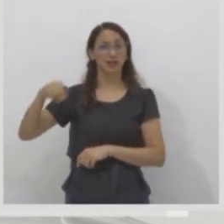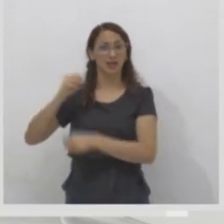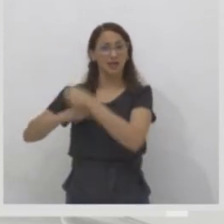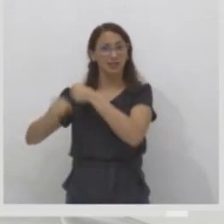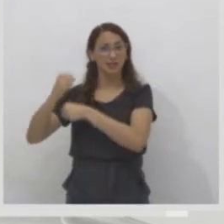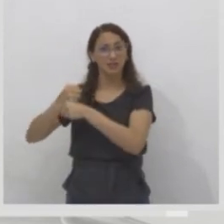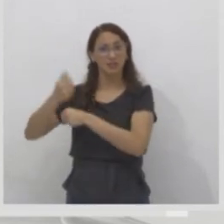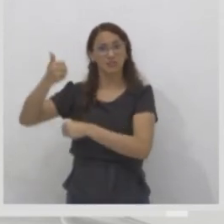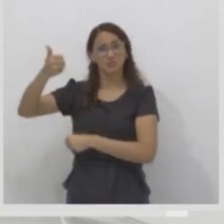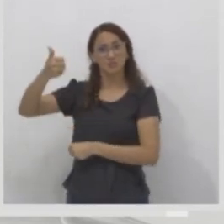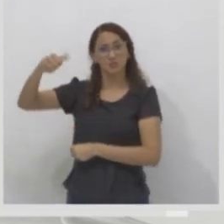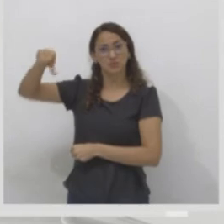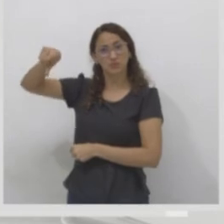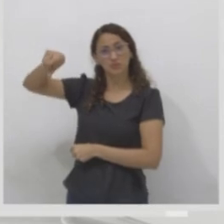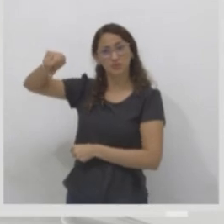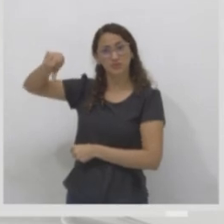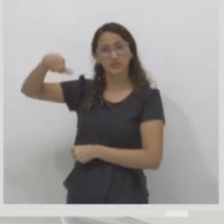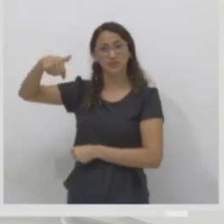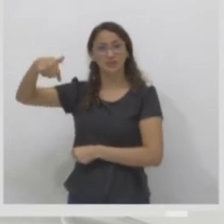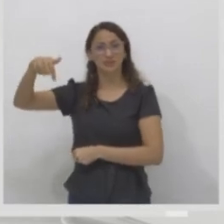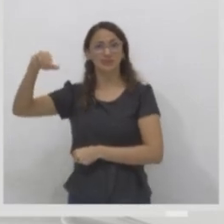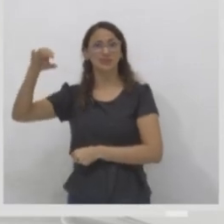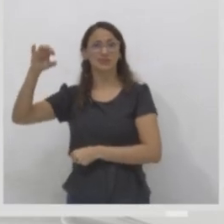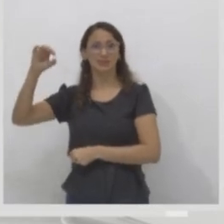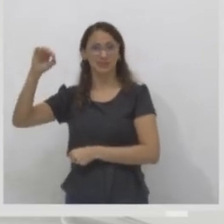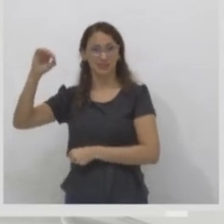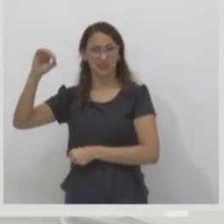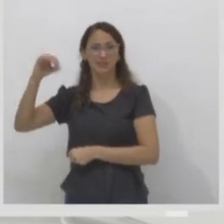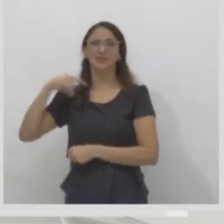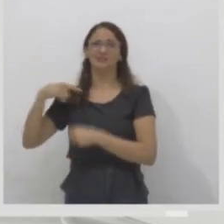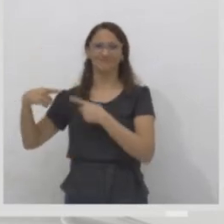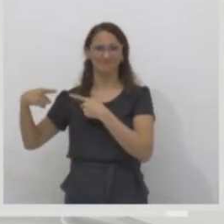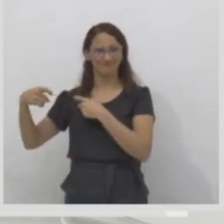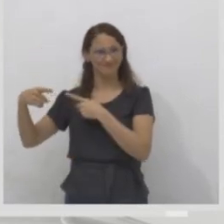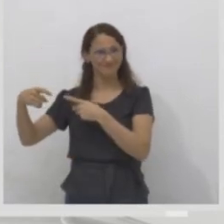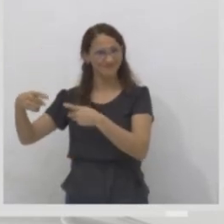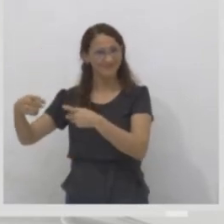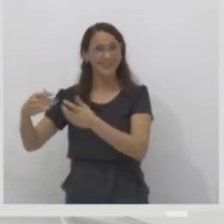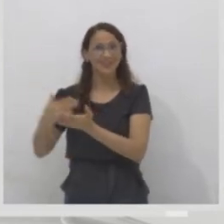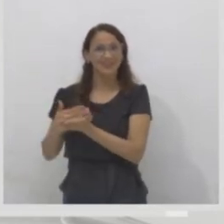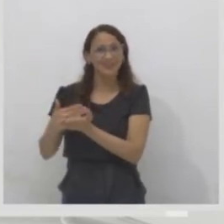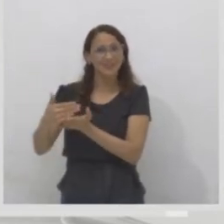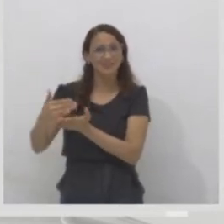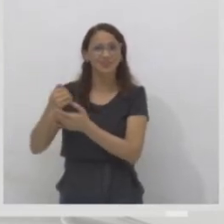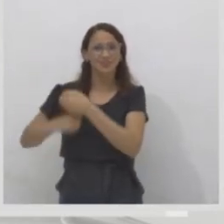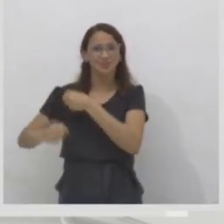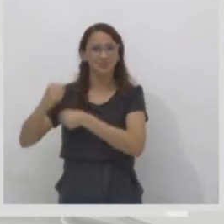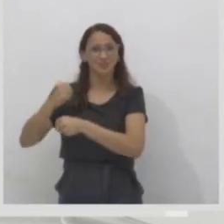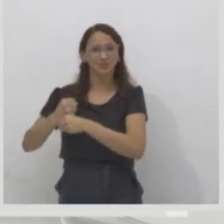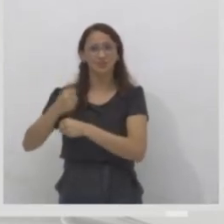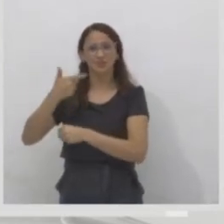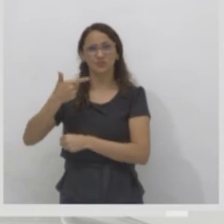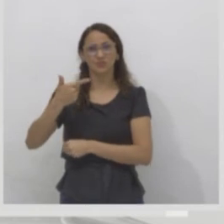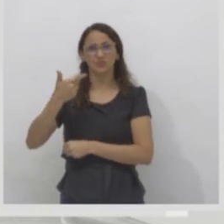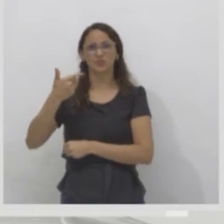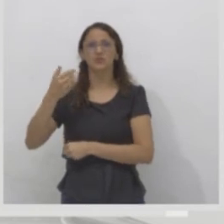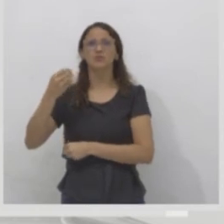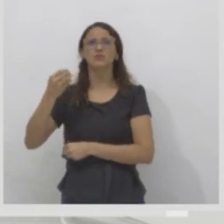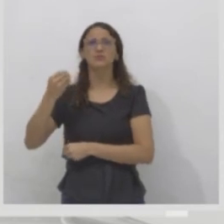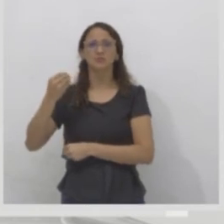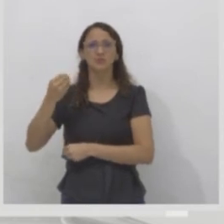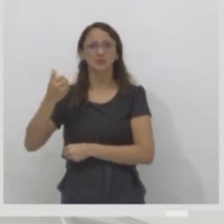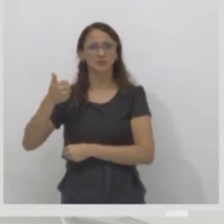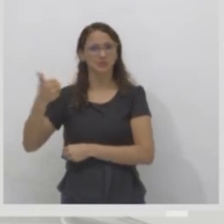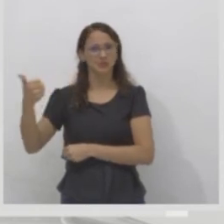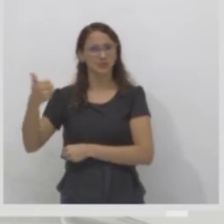Mas essa guerra se intensificou agora, no ano de 2011, na ditadura de